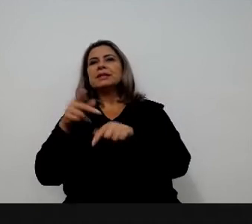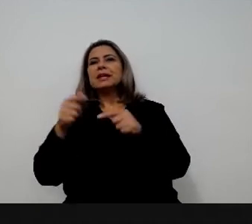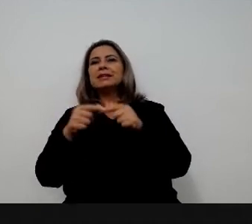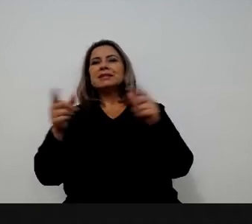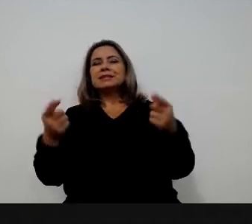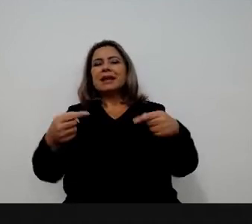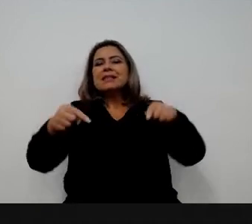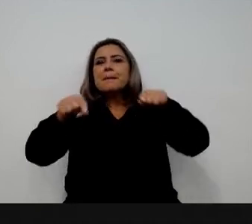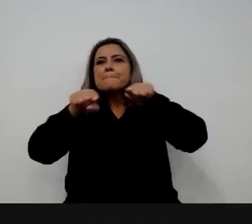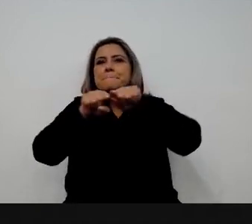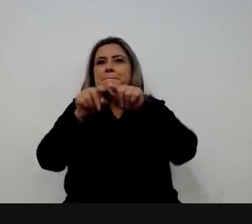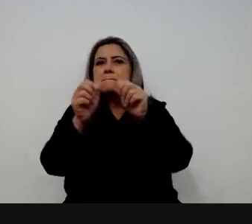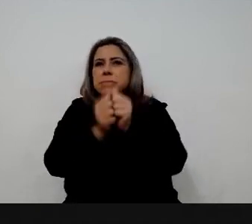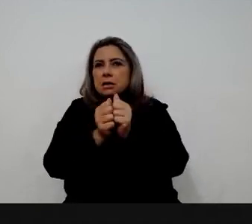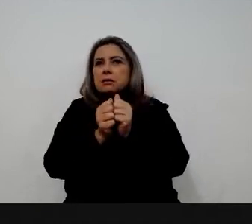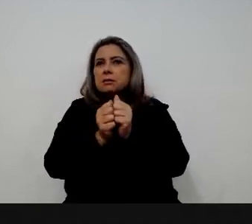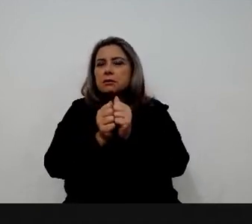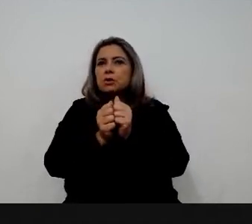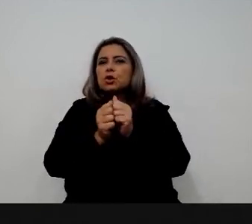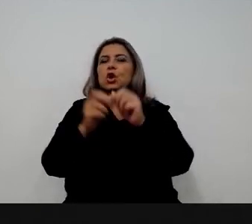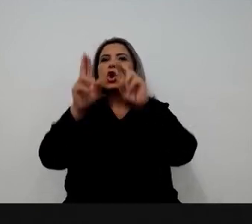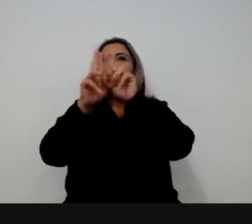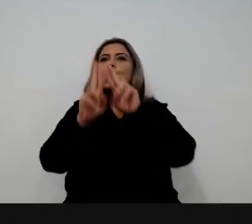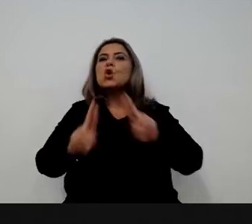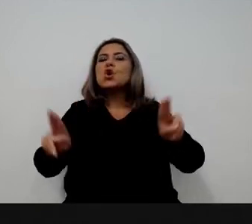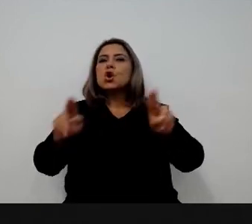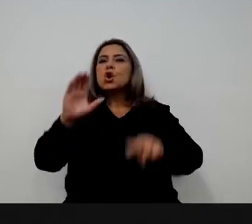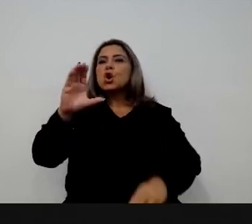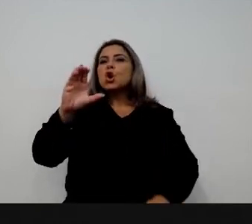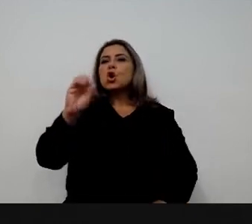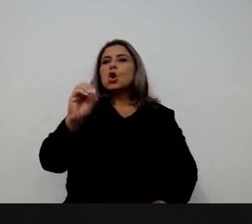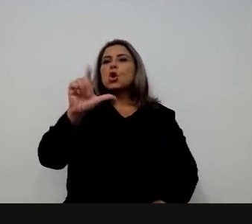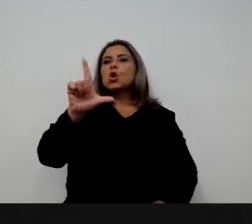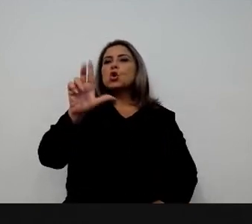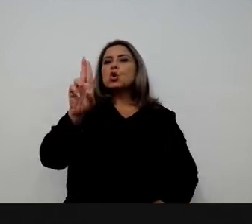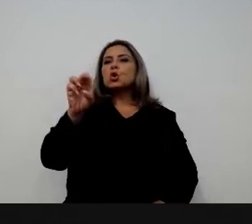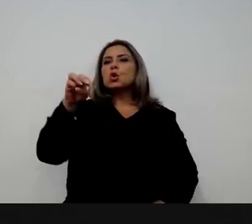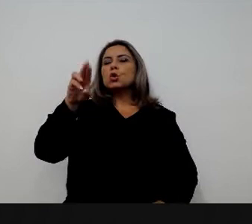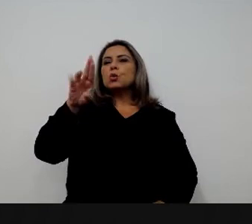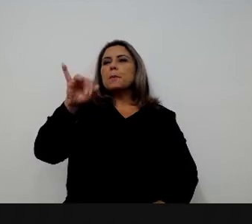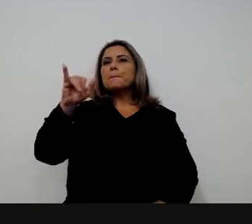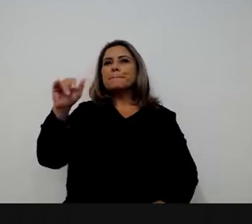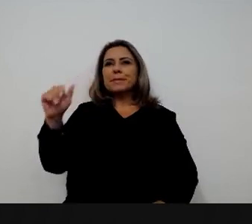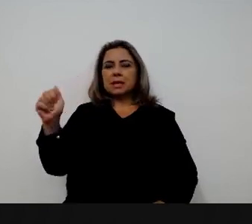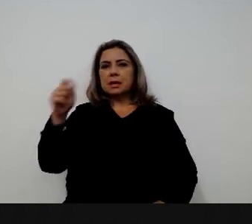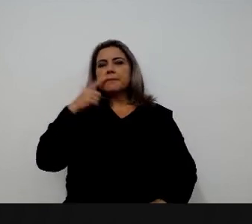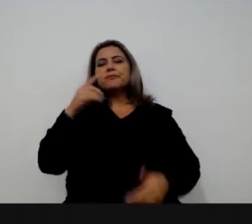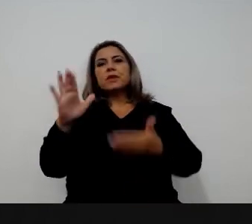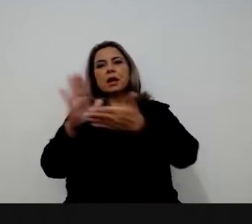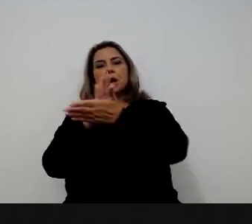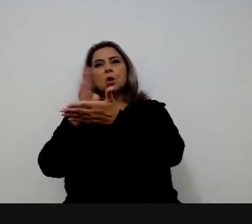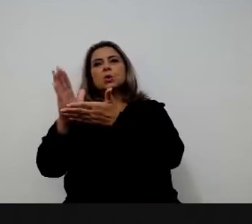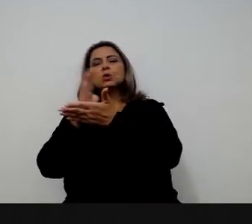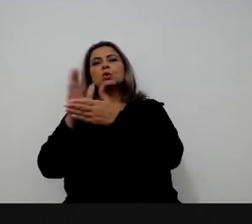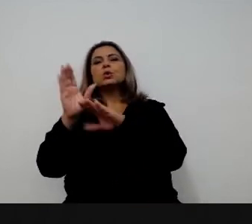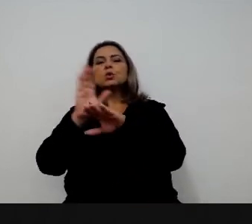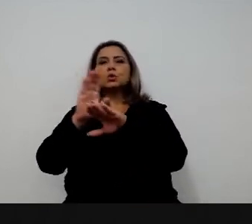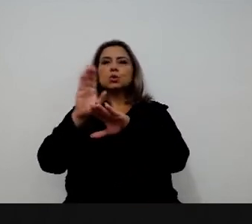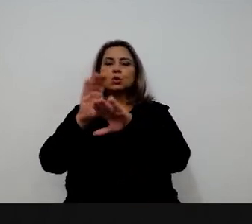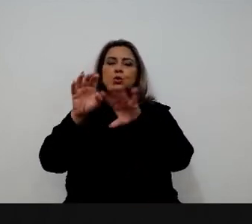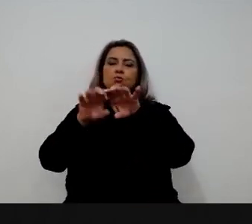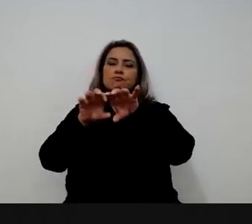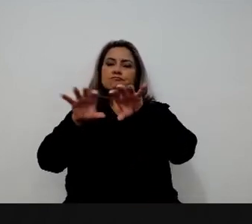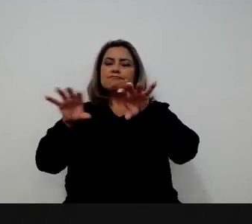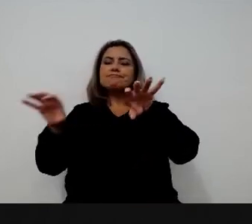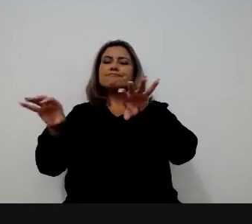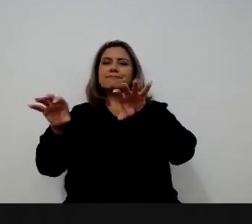oportunidade de fazer uma parceria com a Universidade de Colômbia para que alguns cursos sejam ofertados remotos pela Universidade de Colômbia,